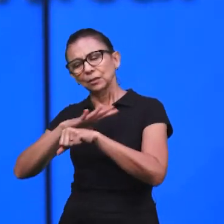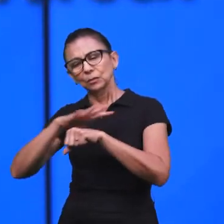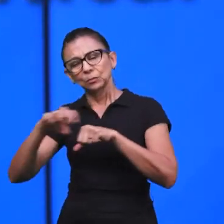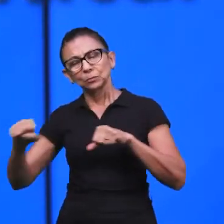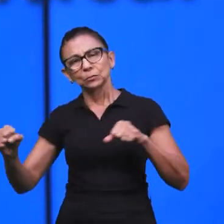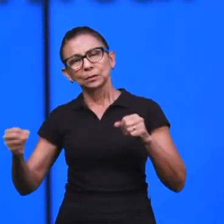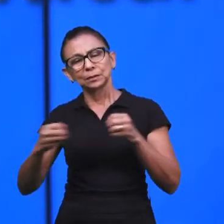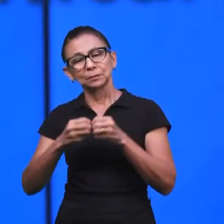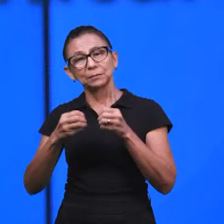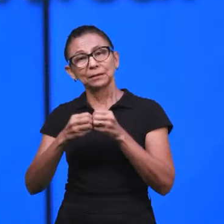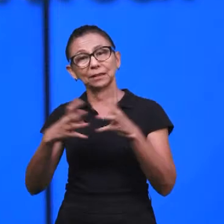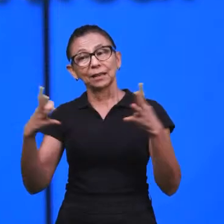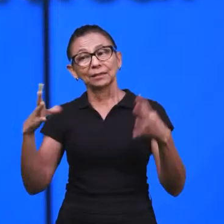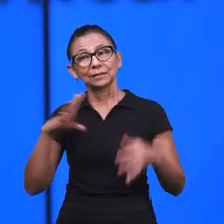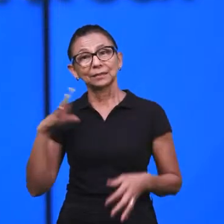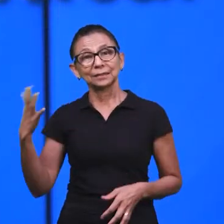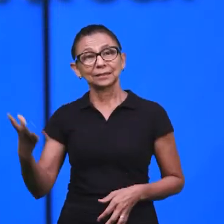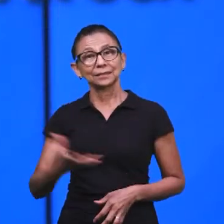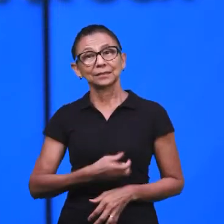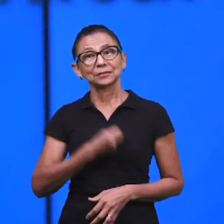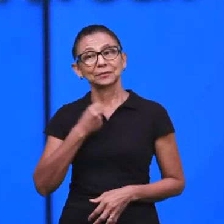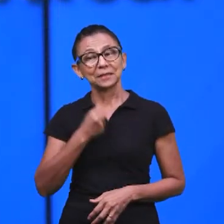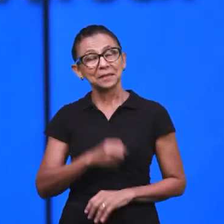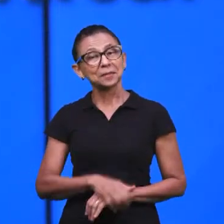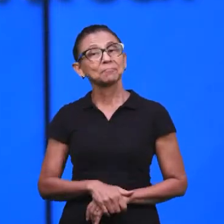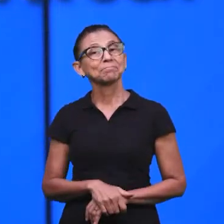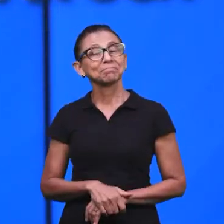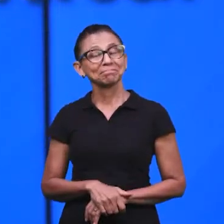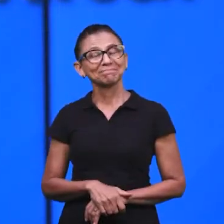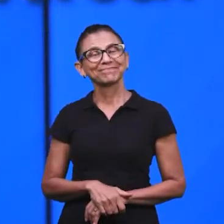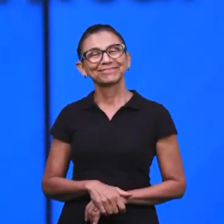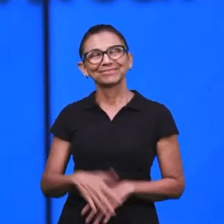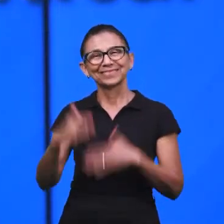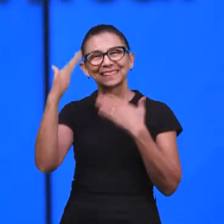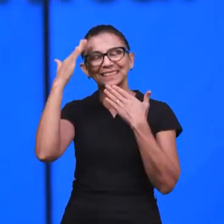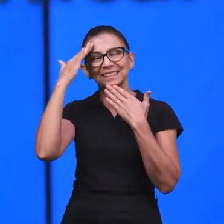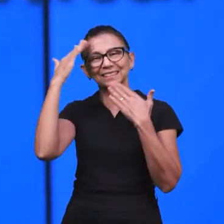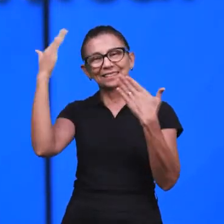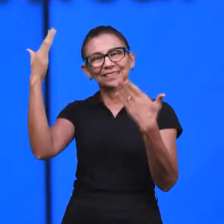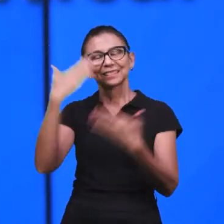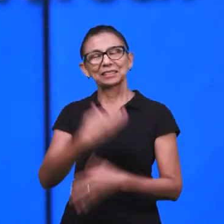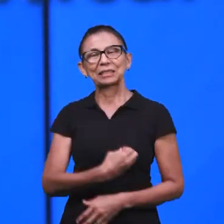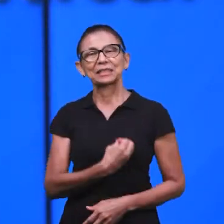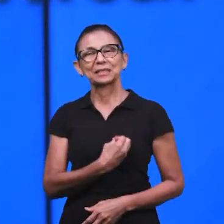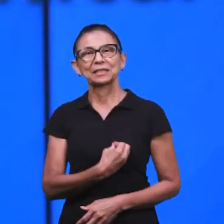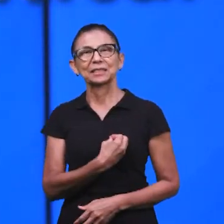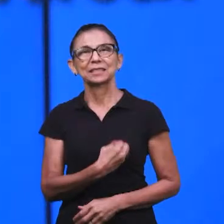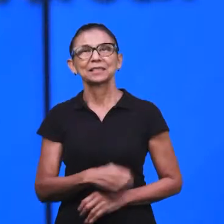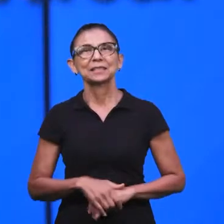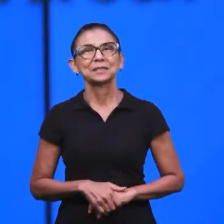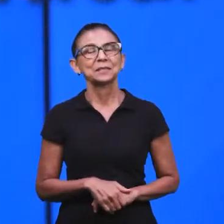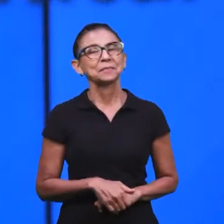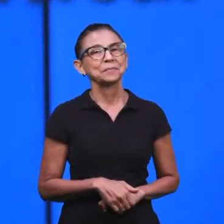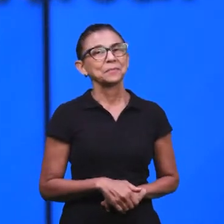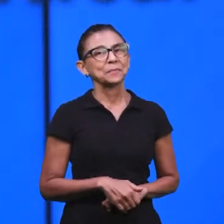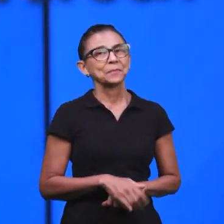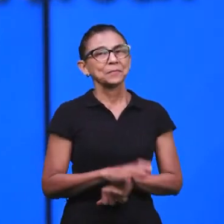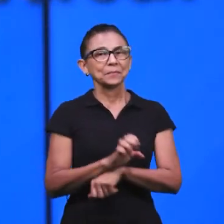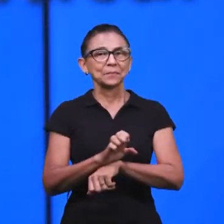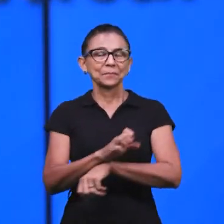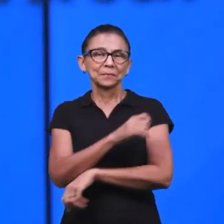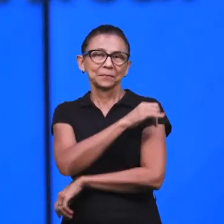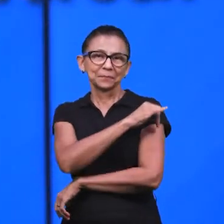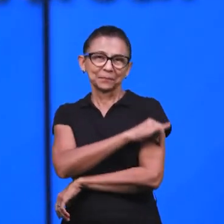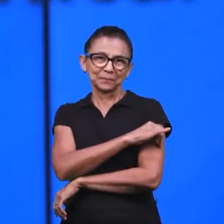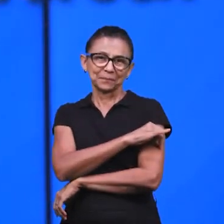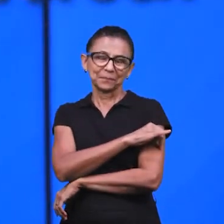Curas, maravilhas, milagres e salvação. Muito bem. Muito obrigado pela participação de vocês. As nossas crianças lá